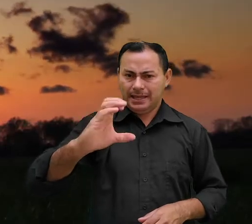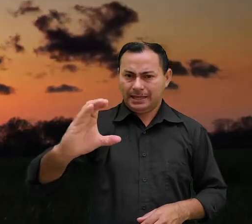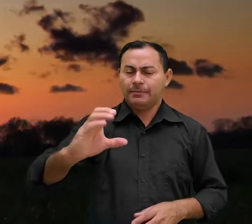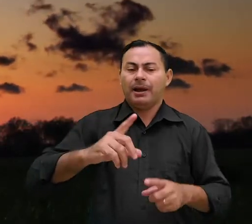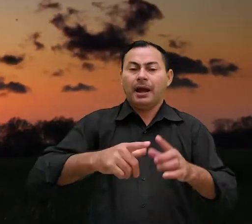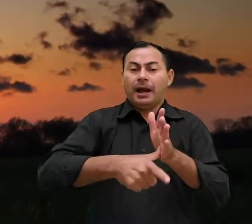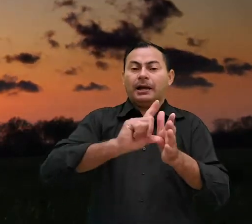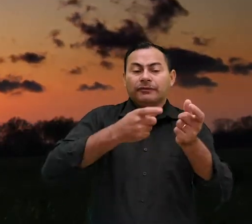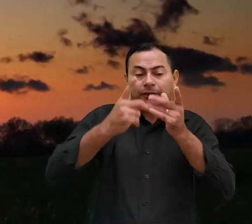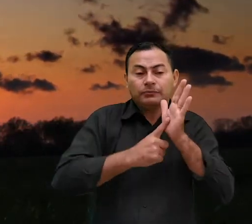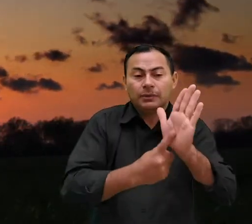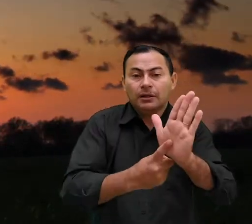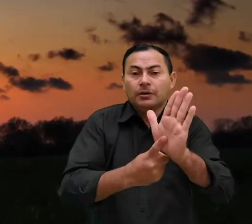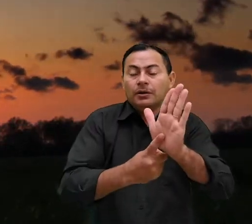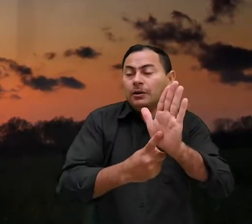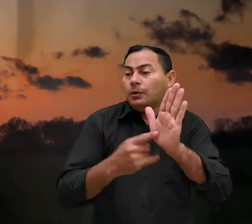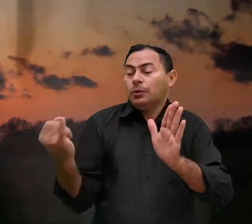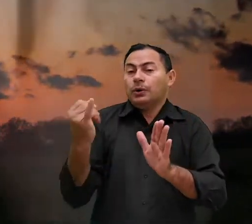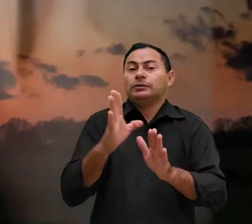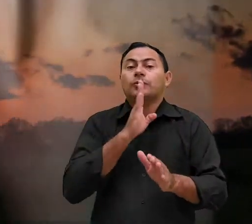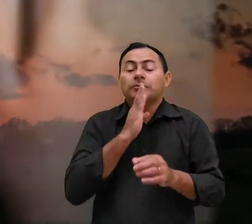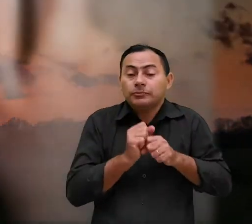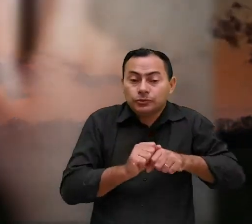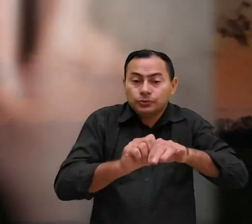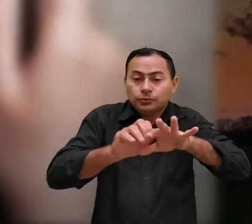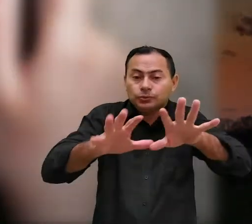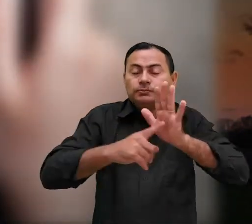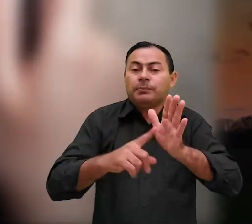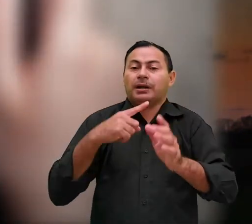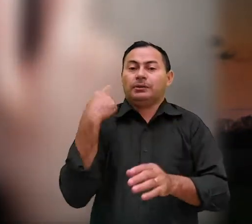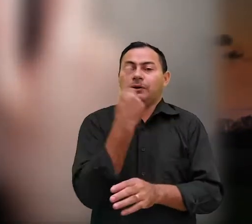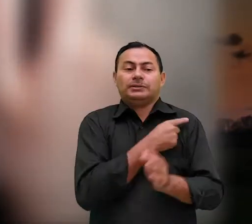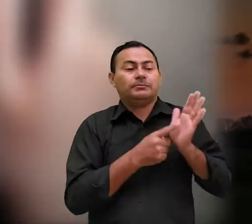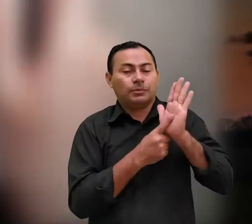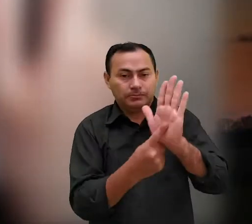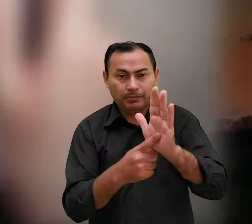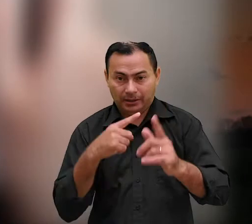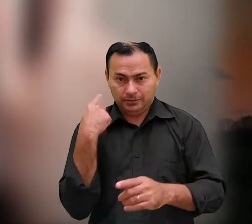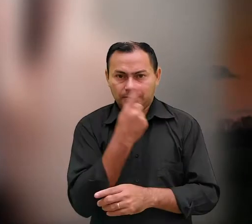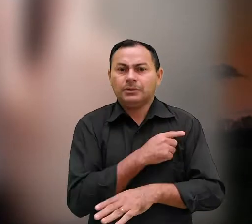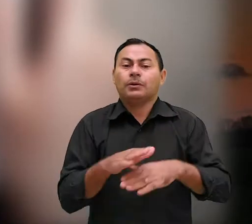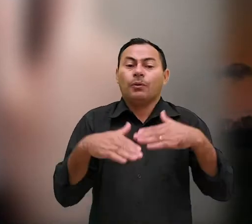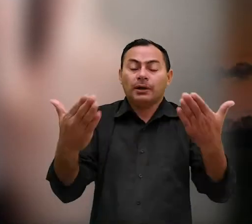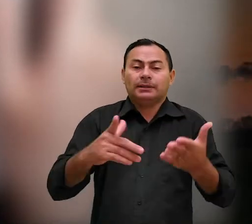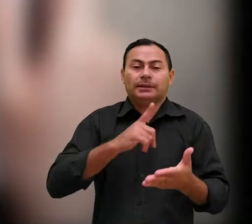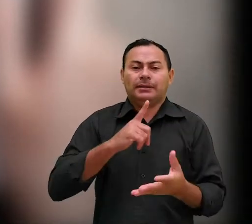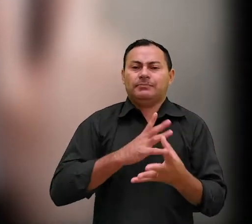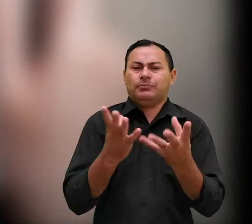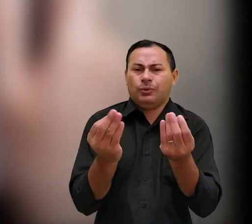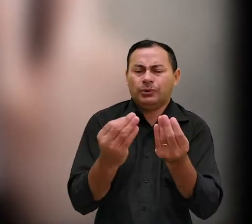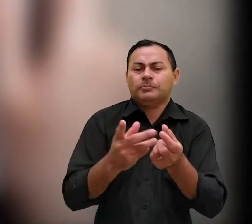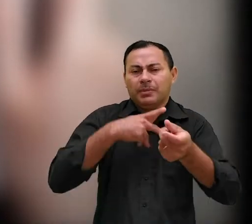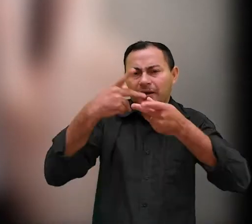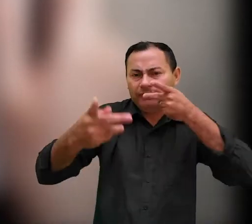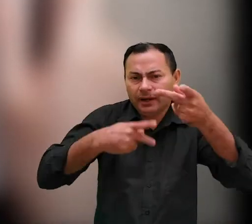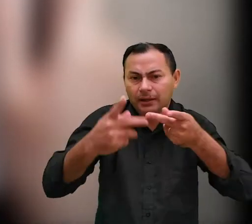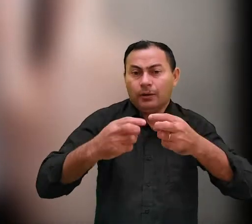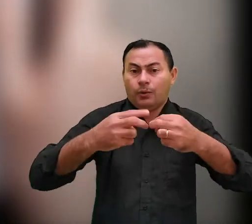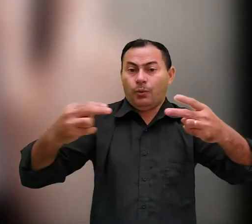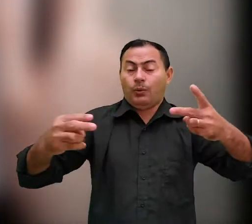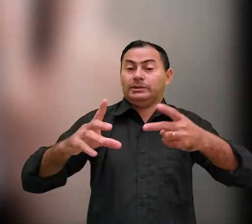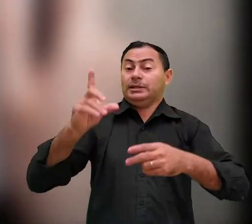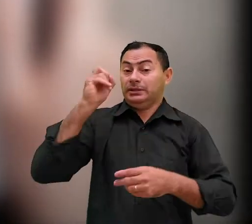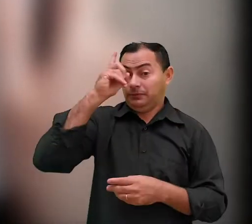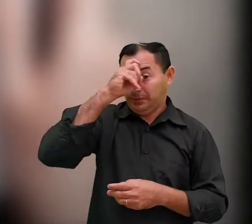abriu um parêntese e desvendou uma joia de conhecimento para nós quanto a isso temos muito que dizer